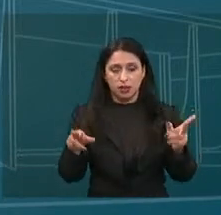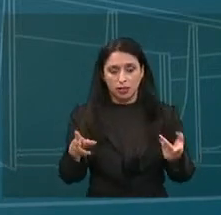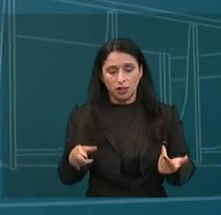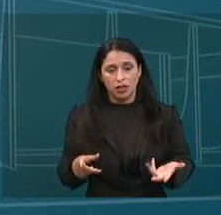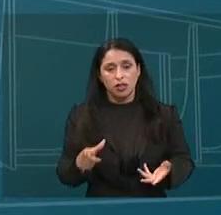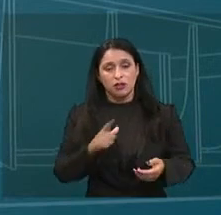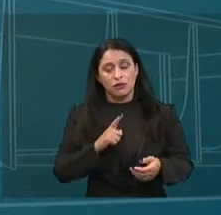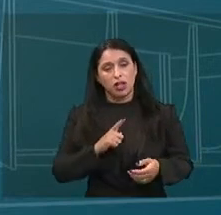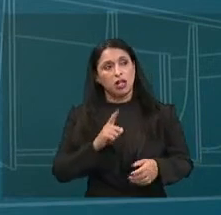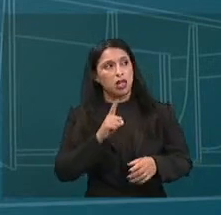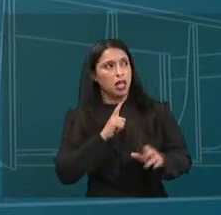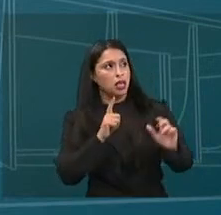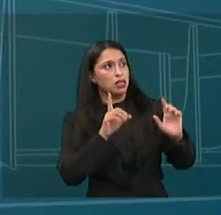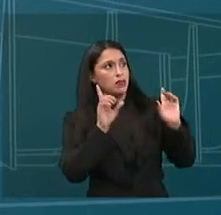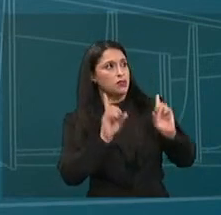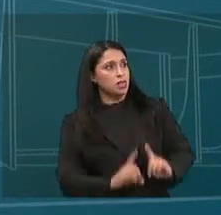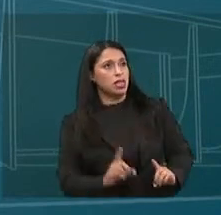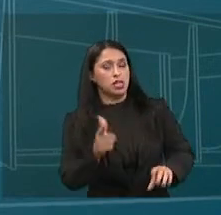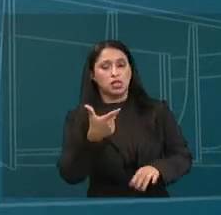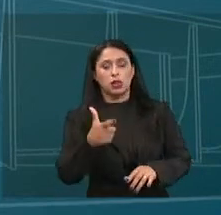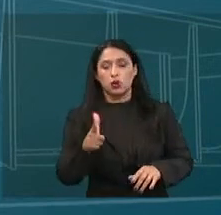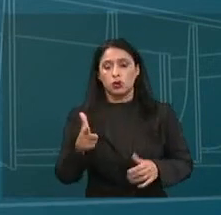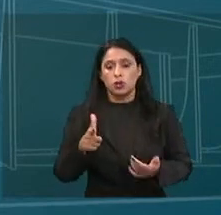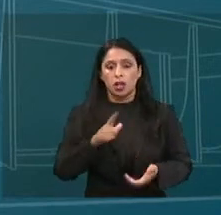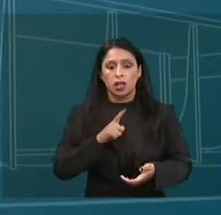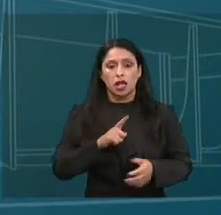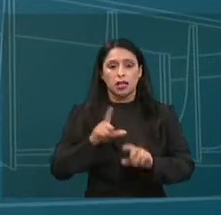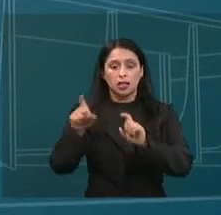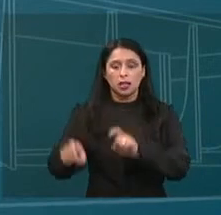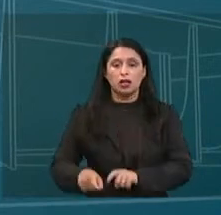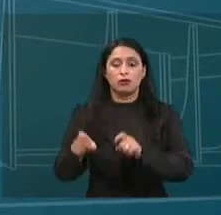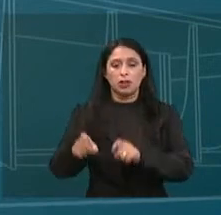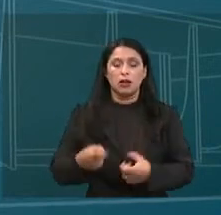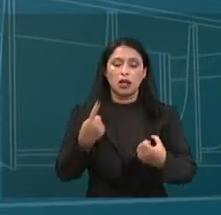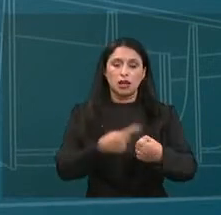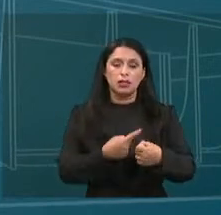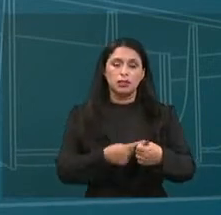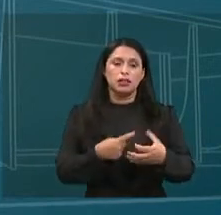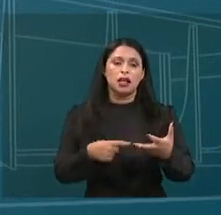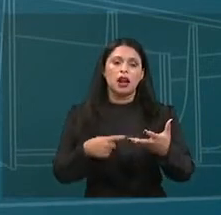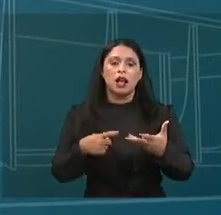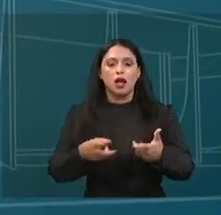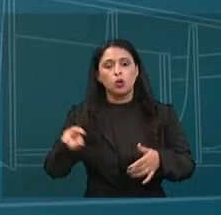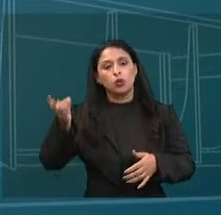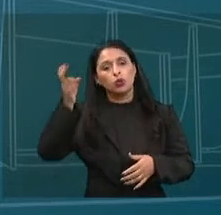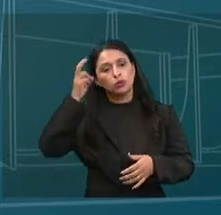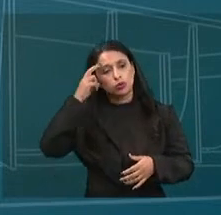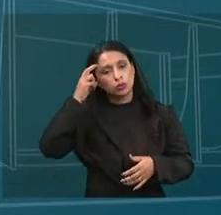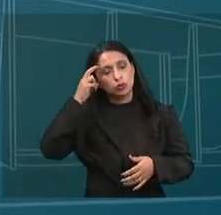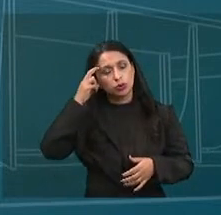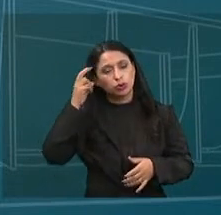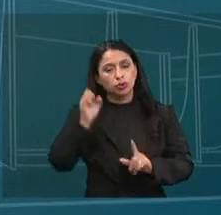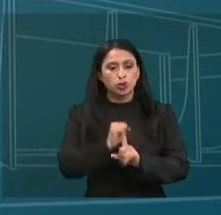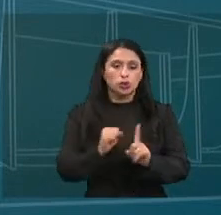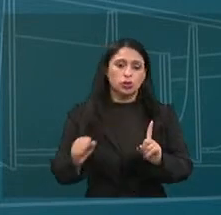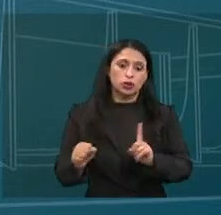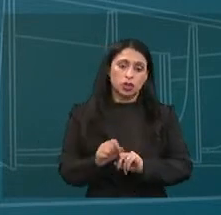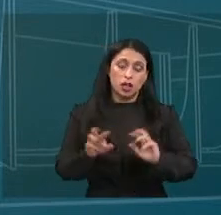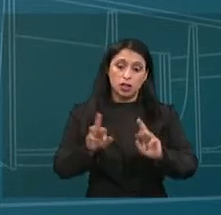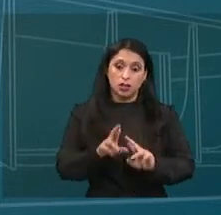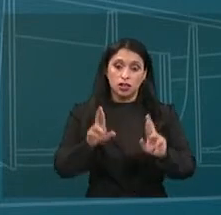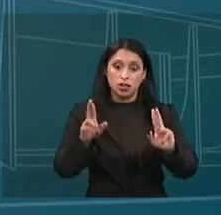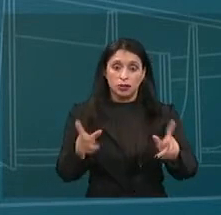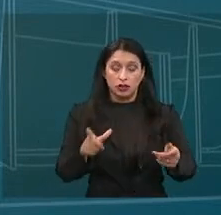deficiências, moradoras de regiões urbanas, rurais, litorâneas, entre outros, com culturas e condições socioeconômicas distintas.